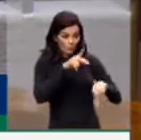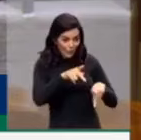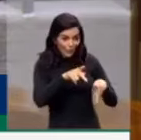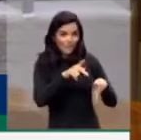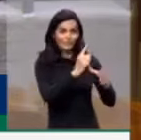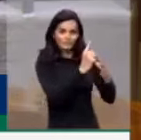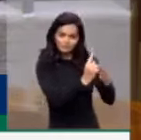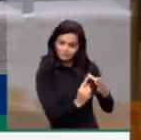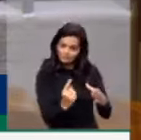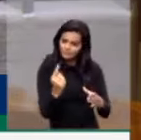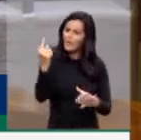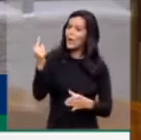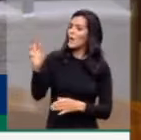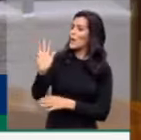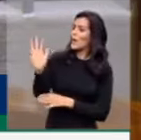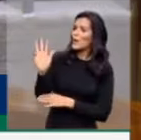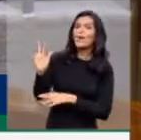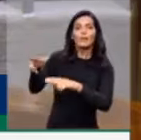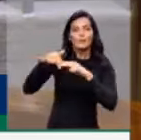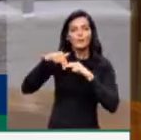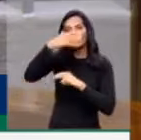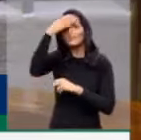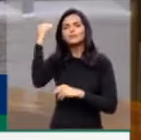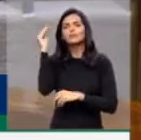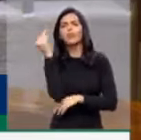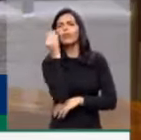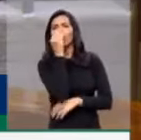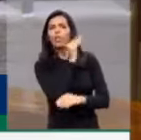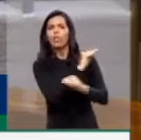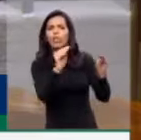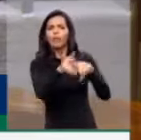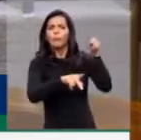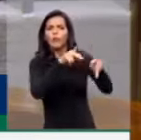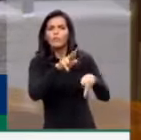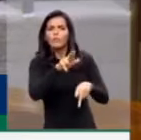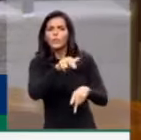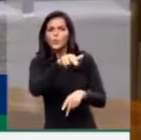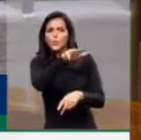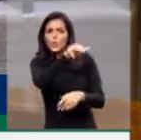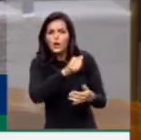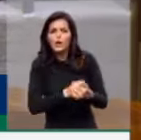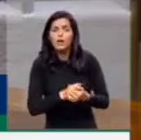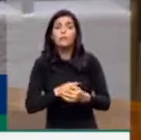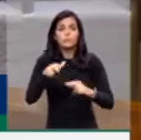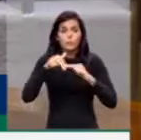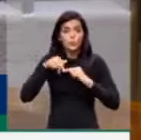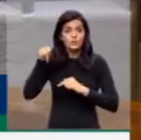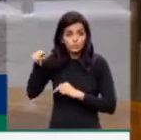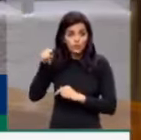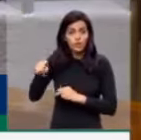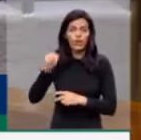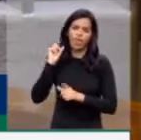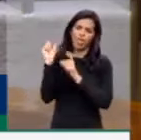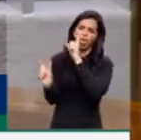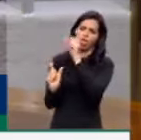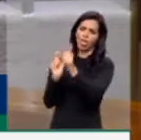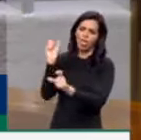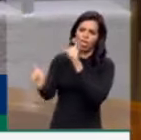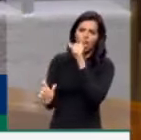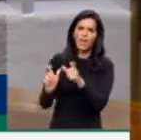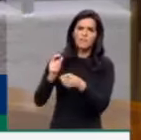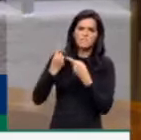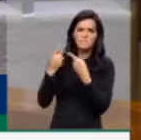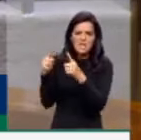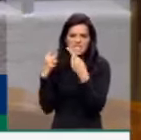governava por povo. Foi por essa razão que Lula foi perseguido, calunhado, injustiçado e foi preso.